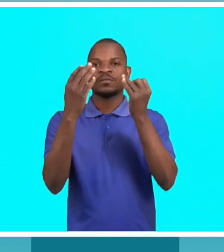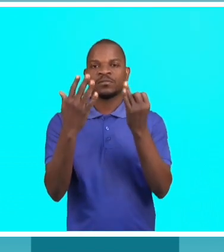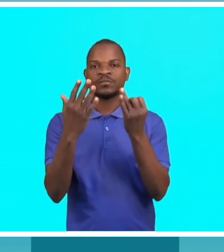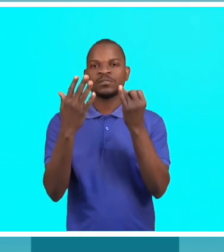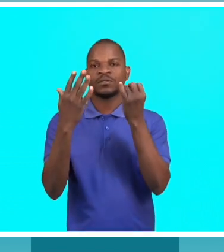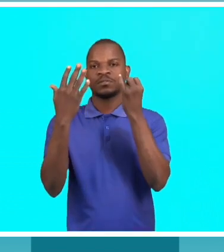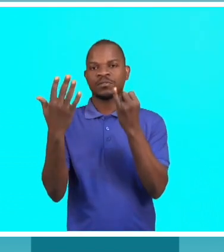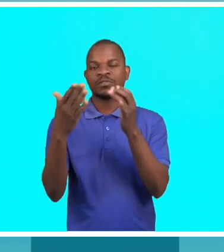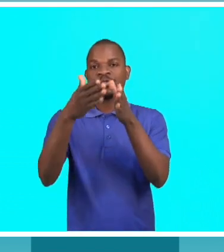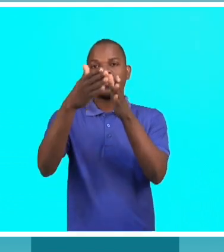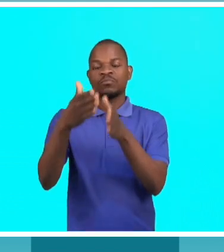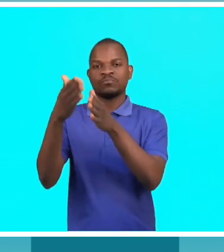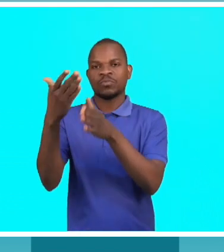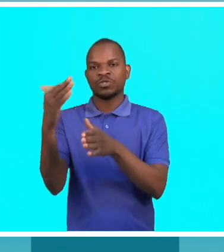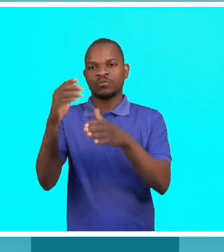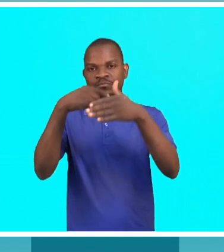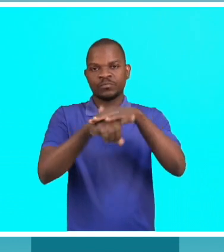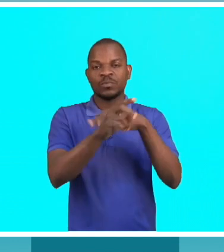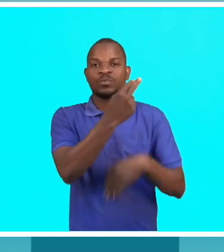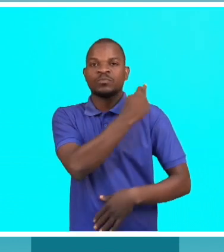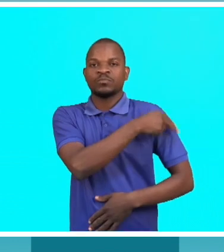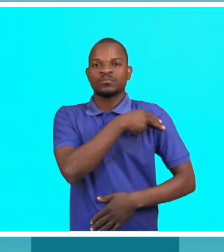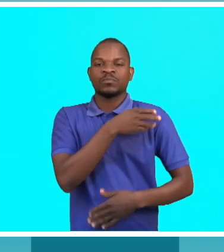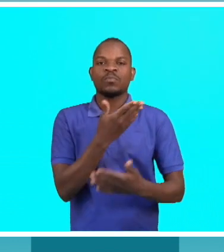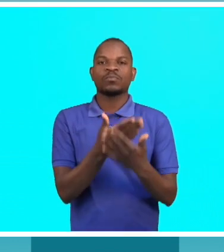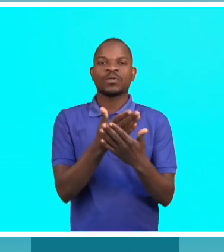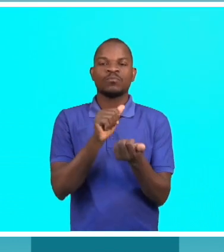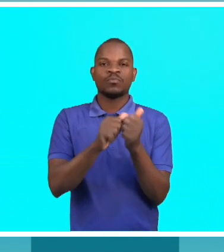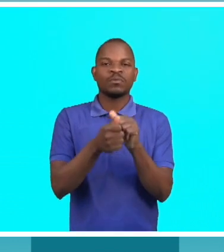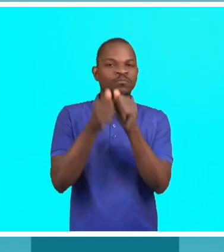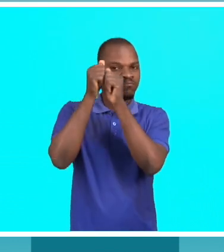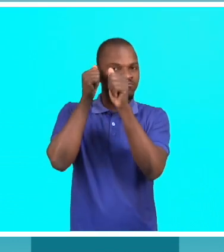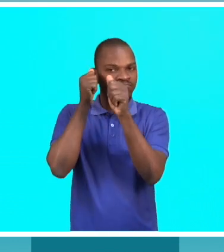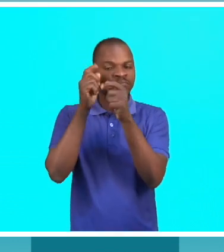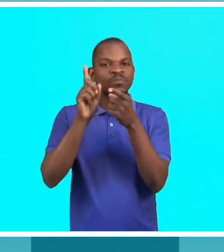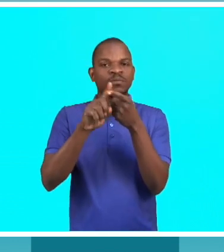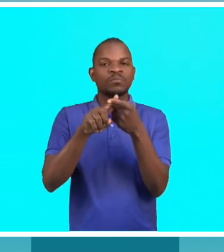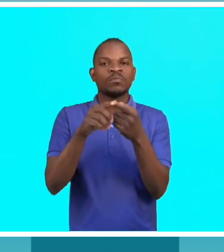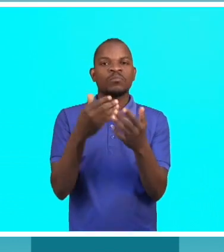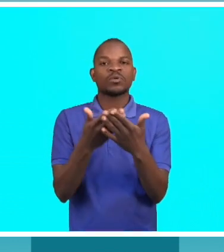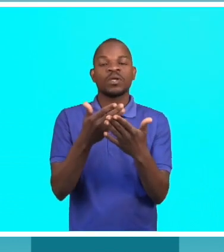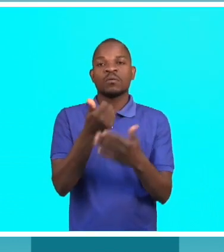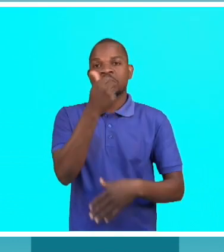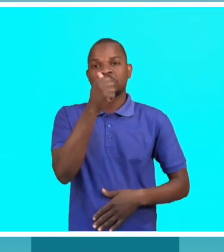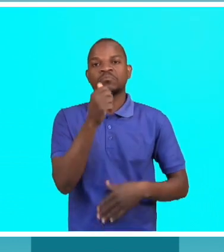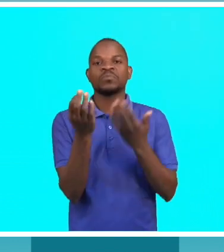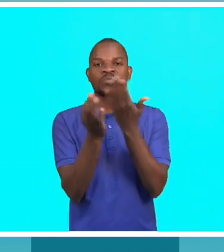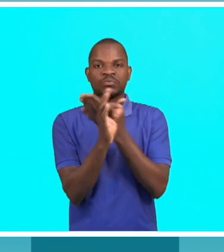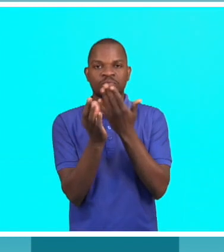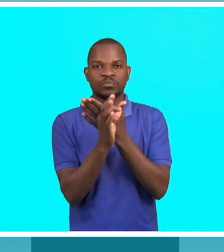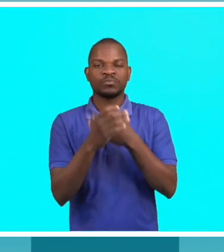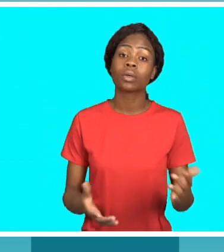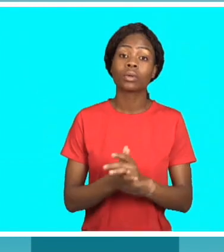.076 indivíduos que foram às unidades sanitárias com perturbações mentais e de comportamento por causa do consumo